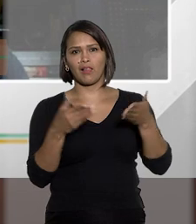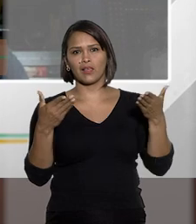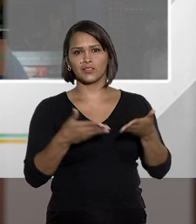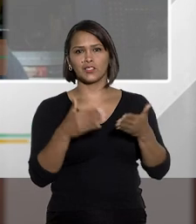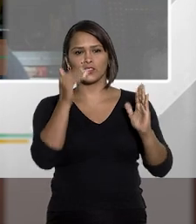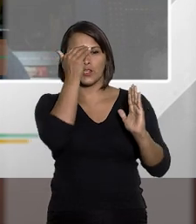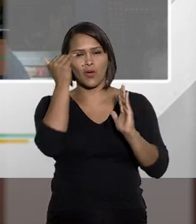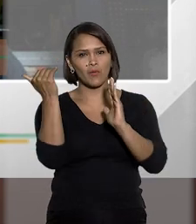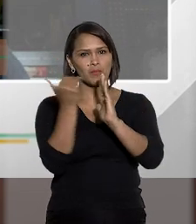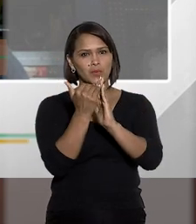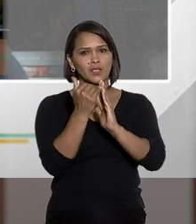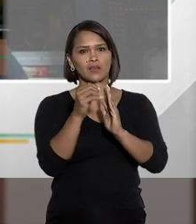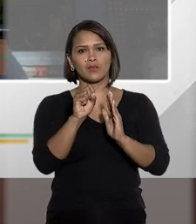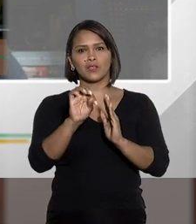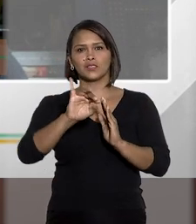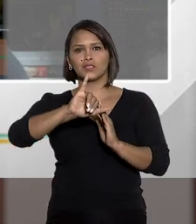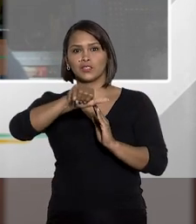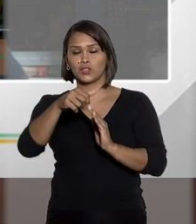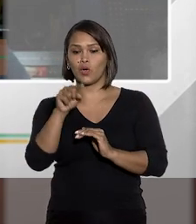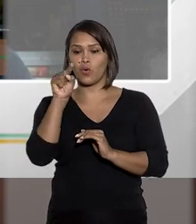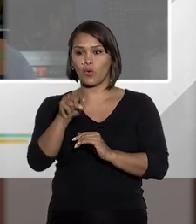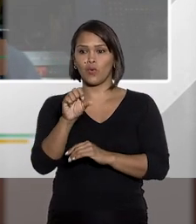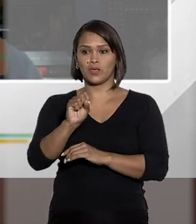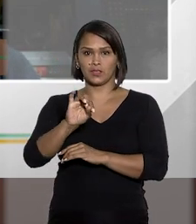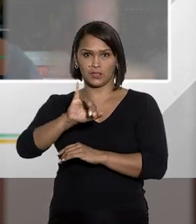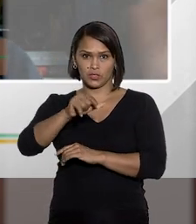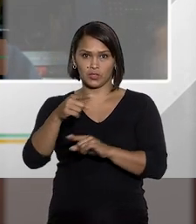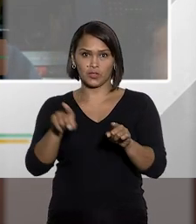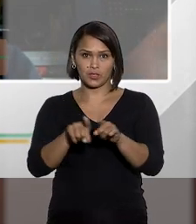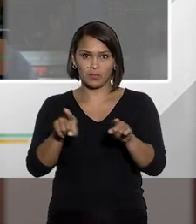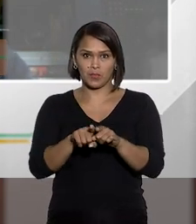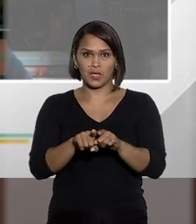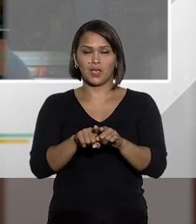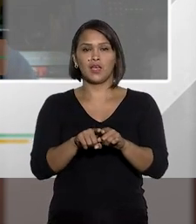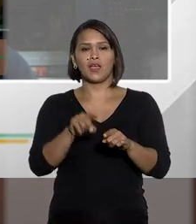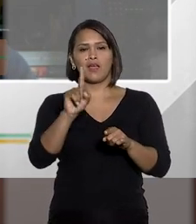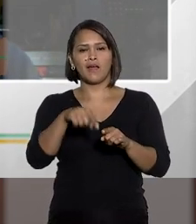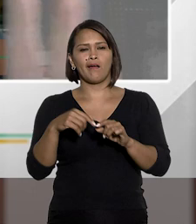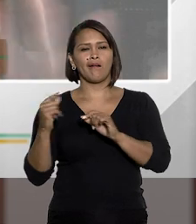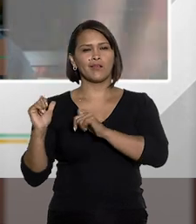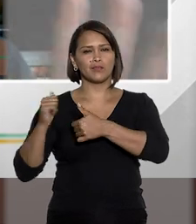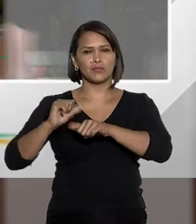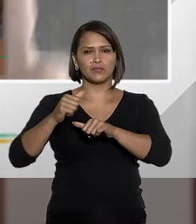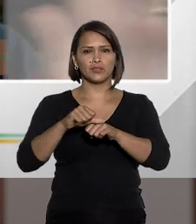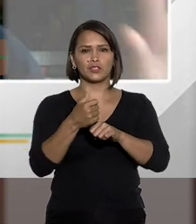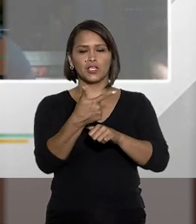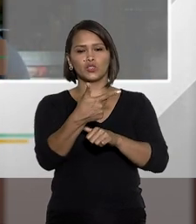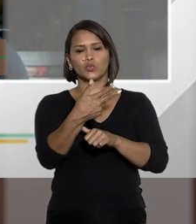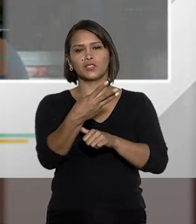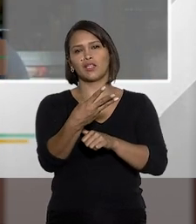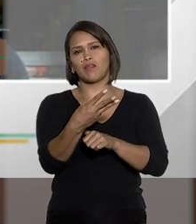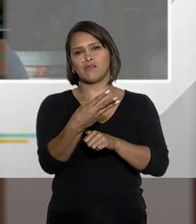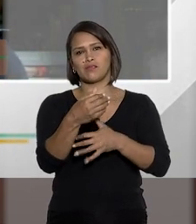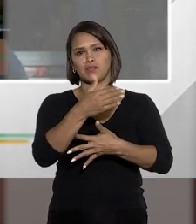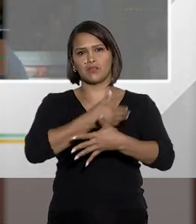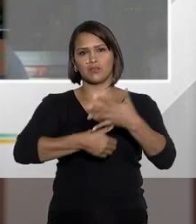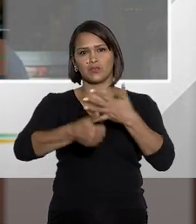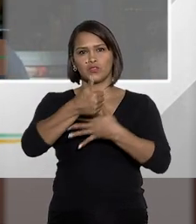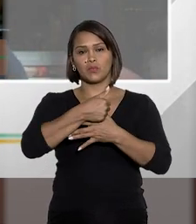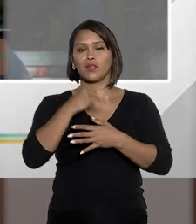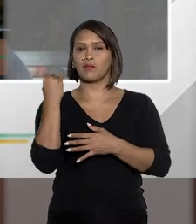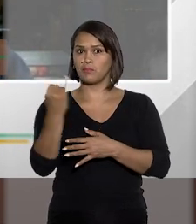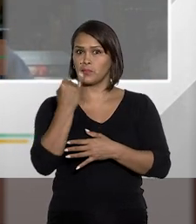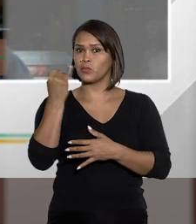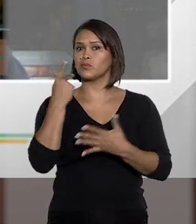lei já está obrigando-se o STJ, o STJ também, o STJ, mas o STJ, a revisitar umas duas, três súmulas.